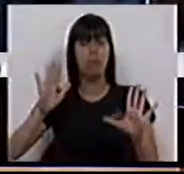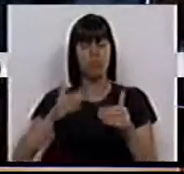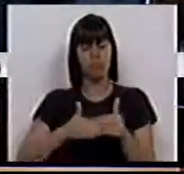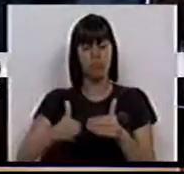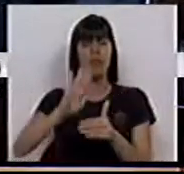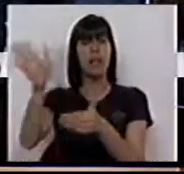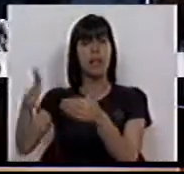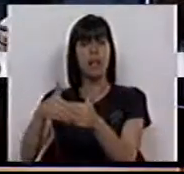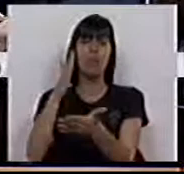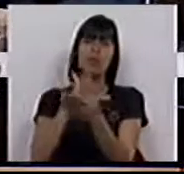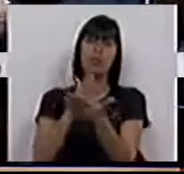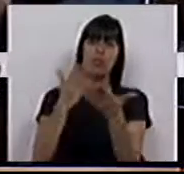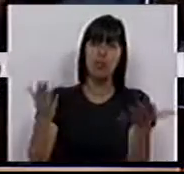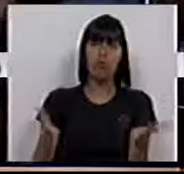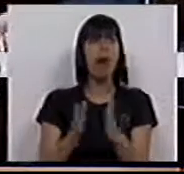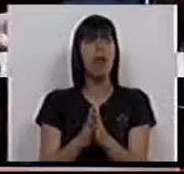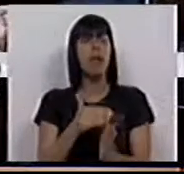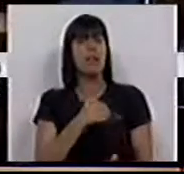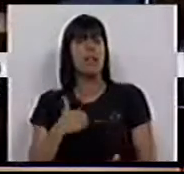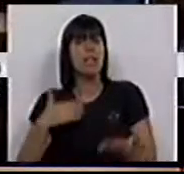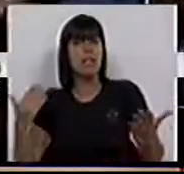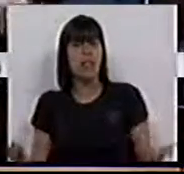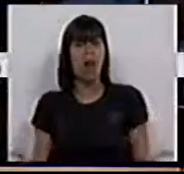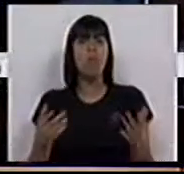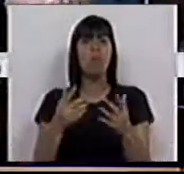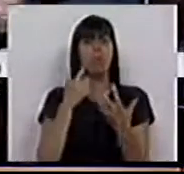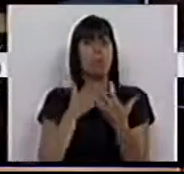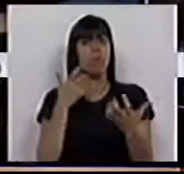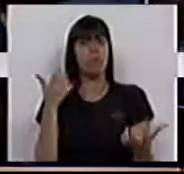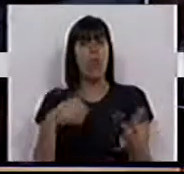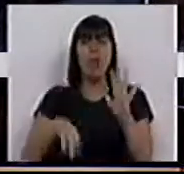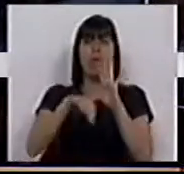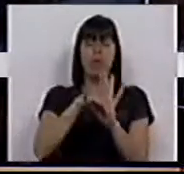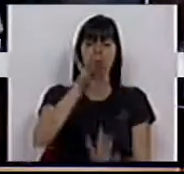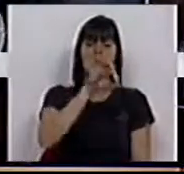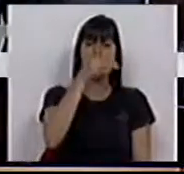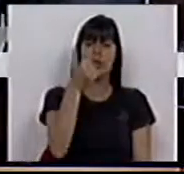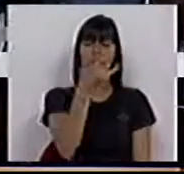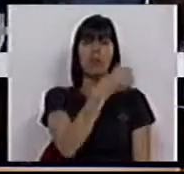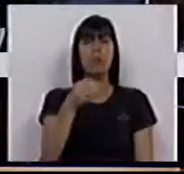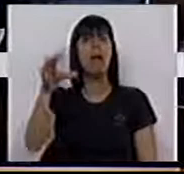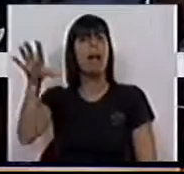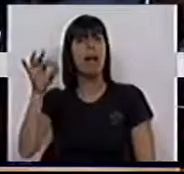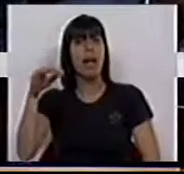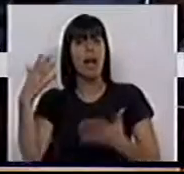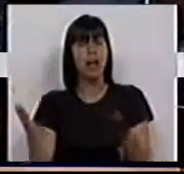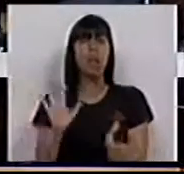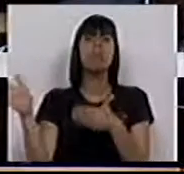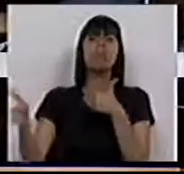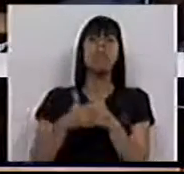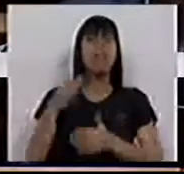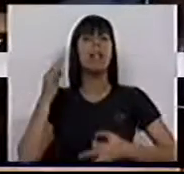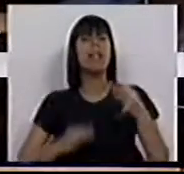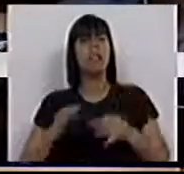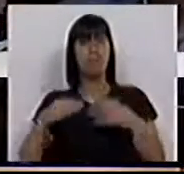próximo encerramento de escolas, na saúde, com particular ênfase na portaria 82-2014, no encerramento